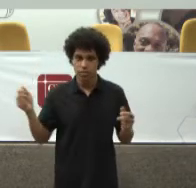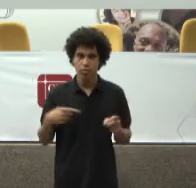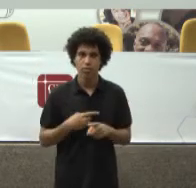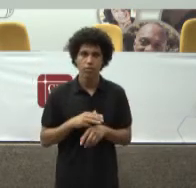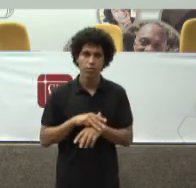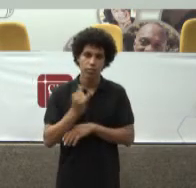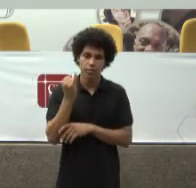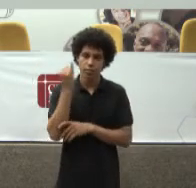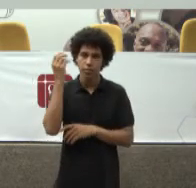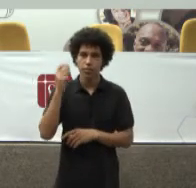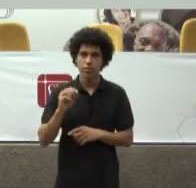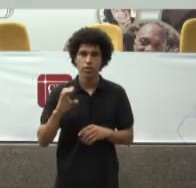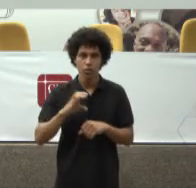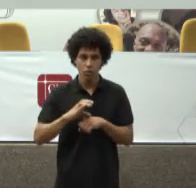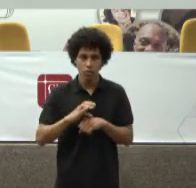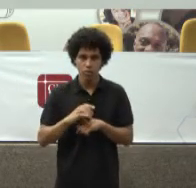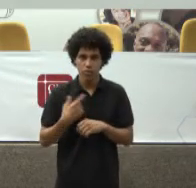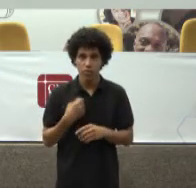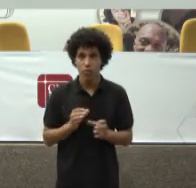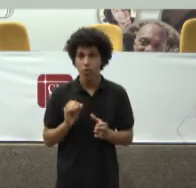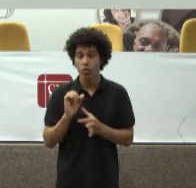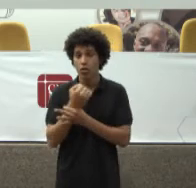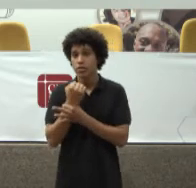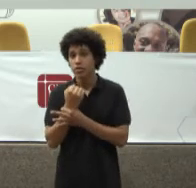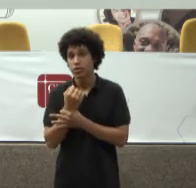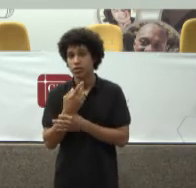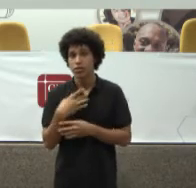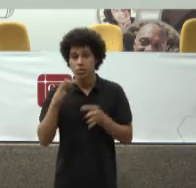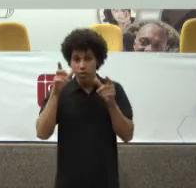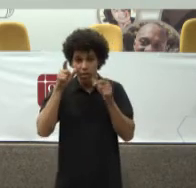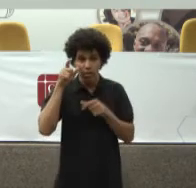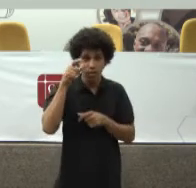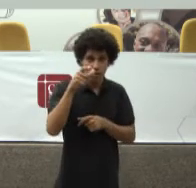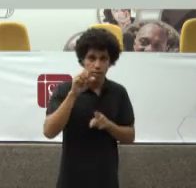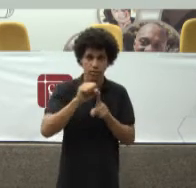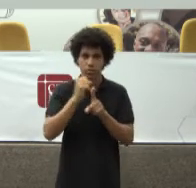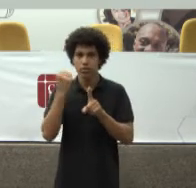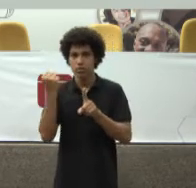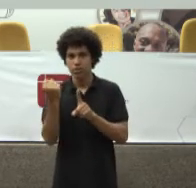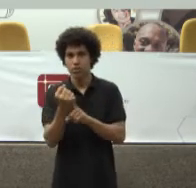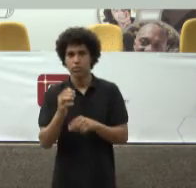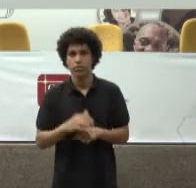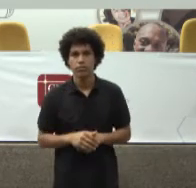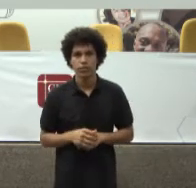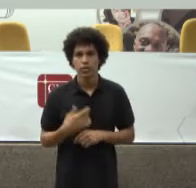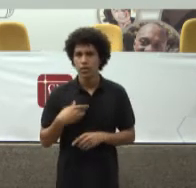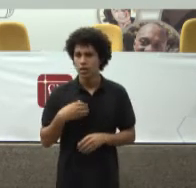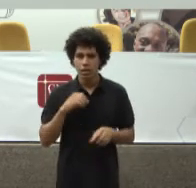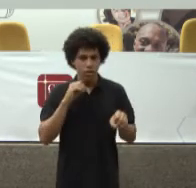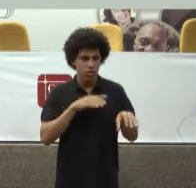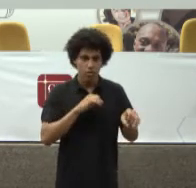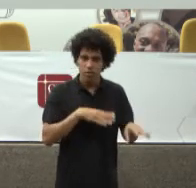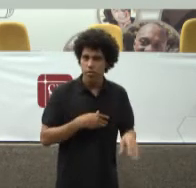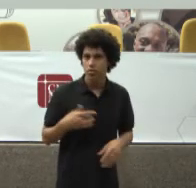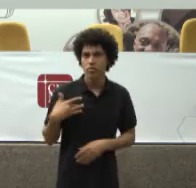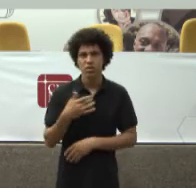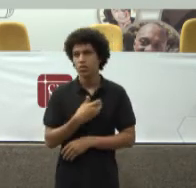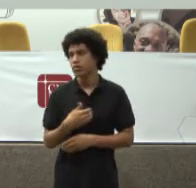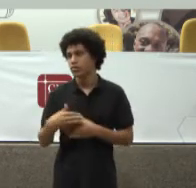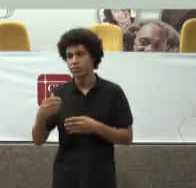importante Da Constituição É que somos Guardiões Dos interesses sociais Dos interesses sociais Educação Saúde E etc